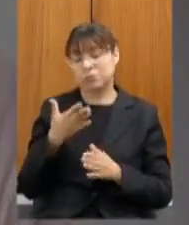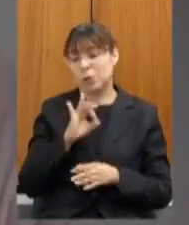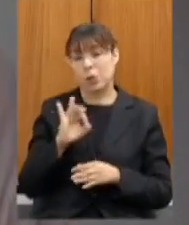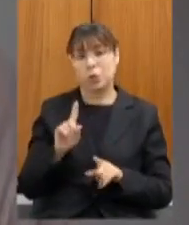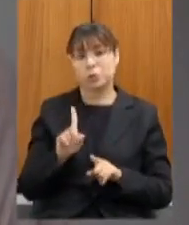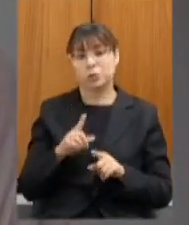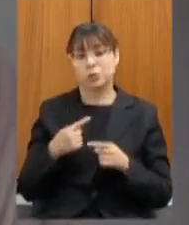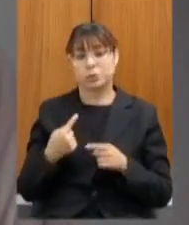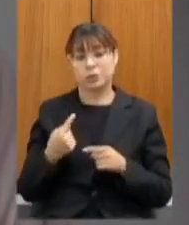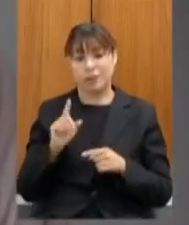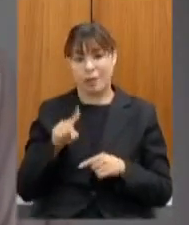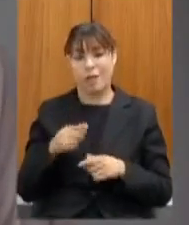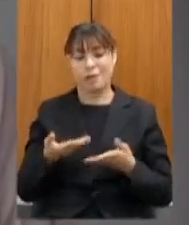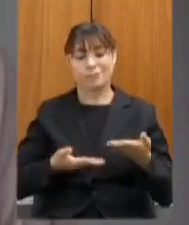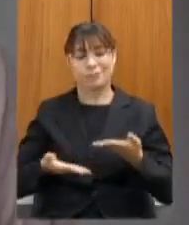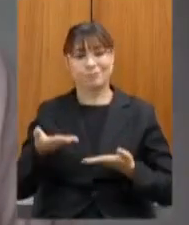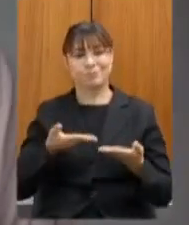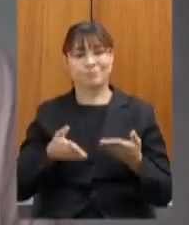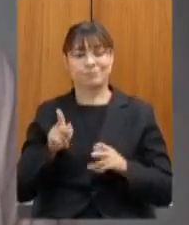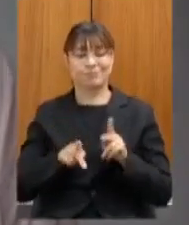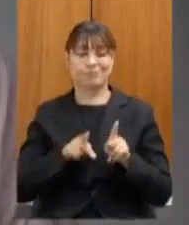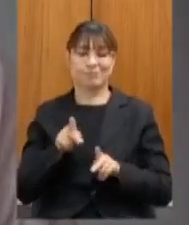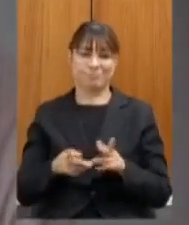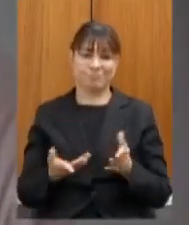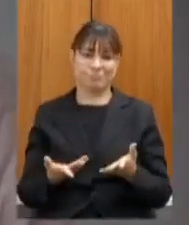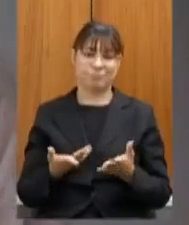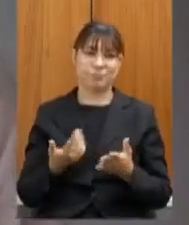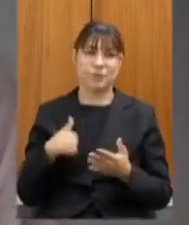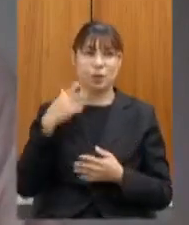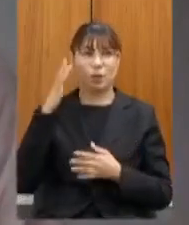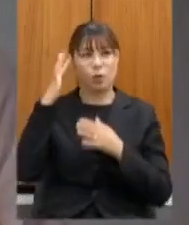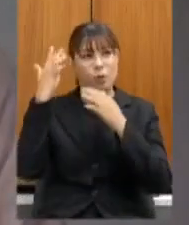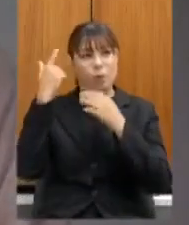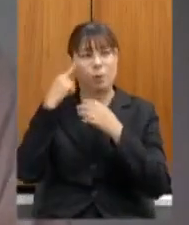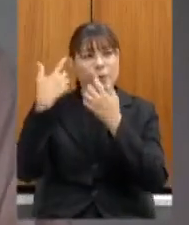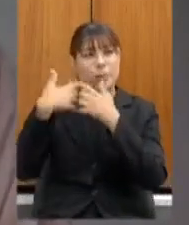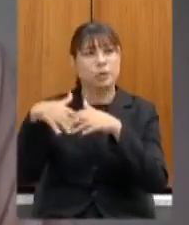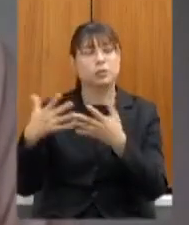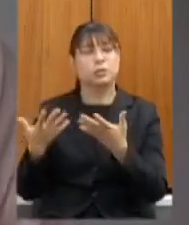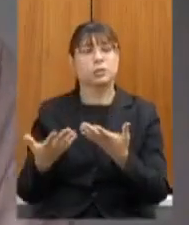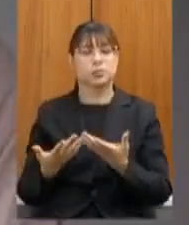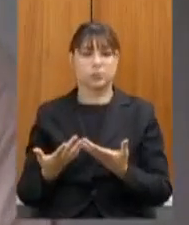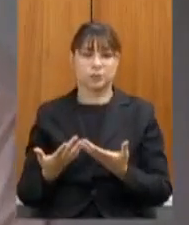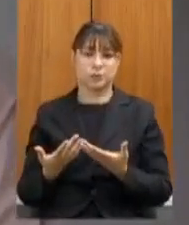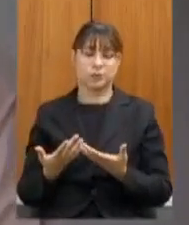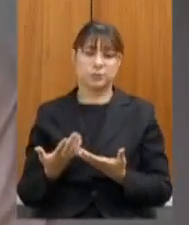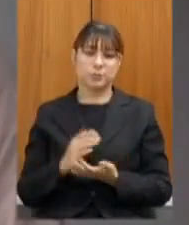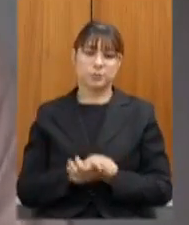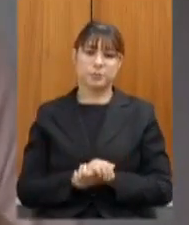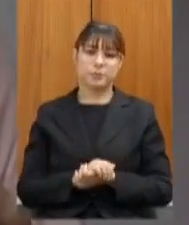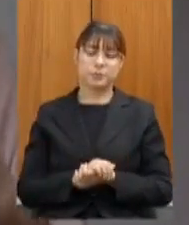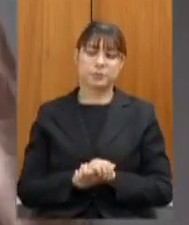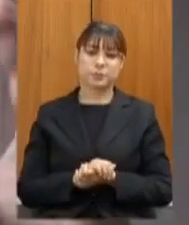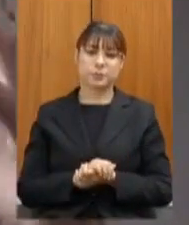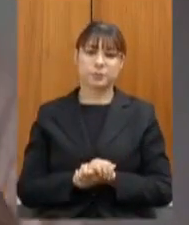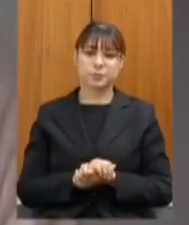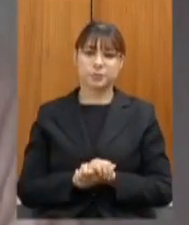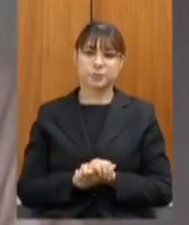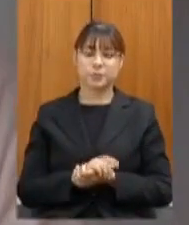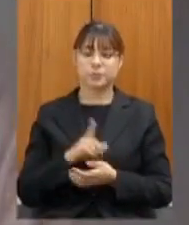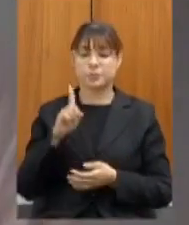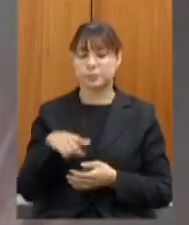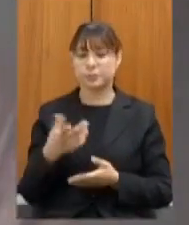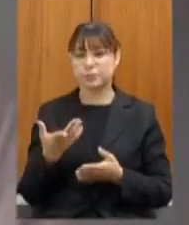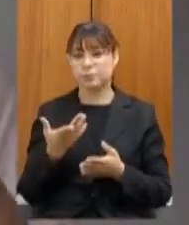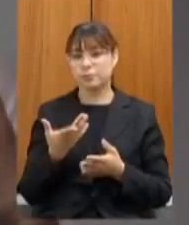consulta pública né e aí eu já vinha pensando aqui em formas de deixar a consulta